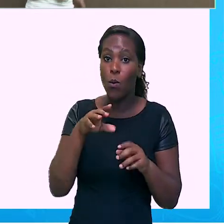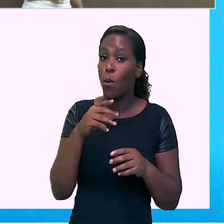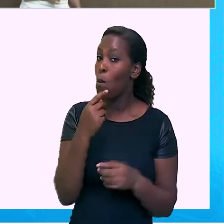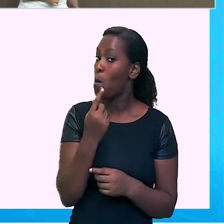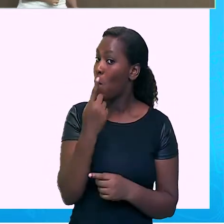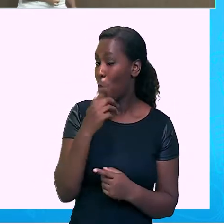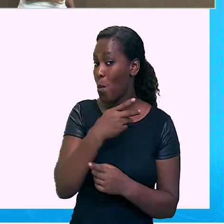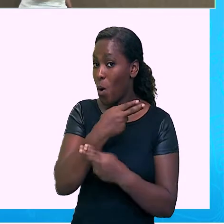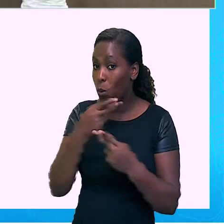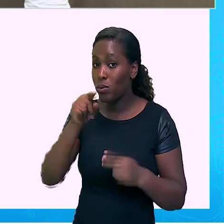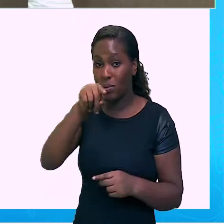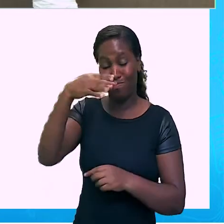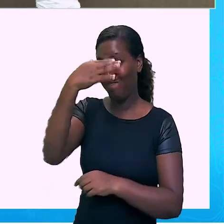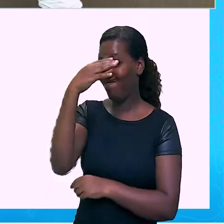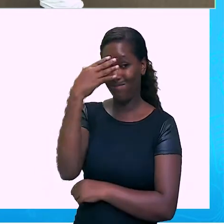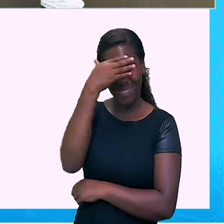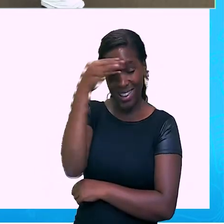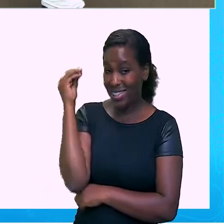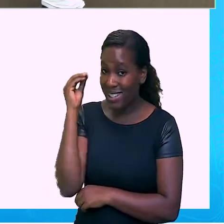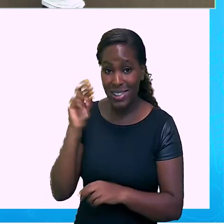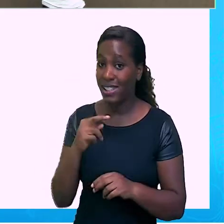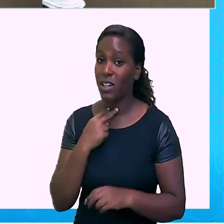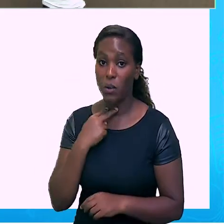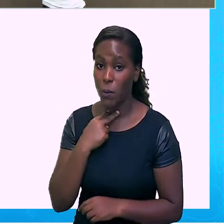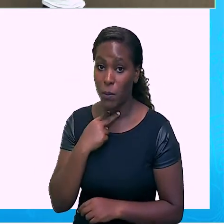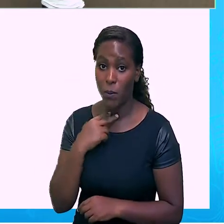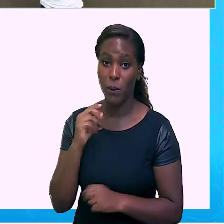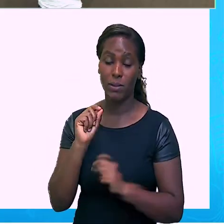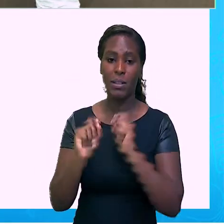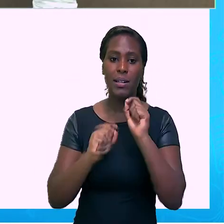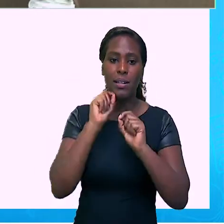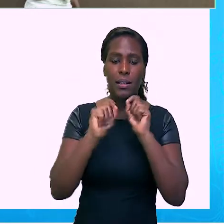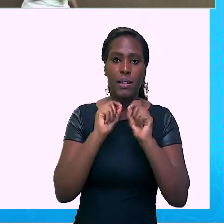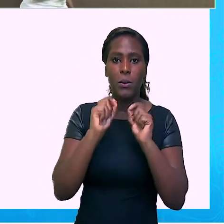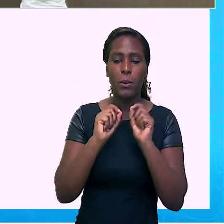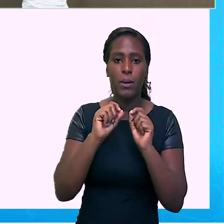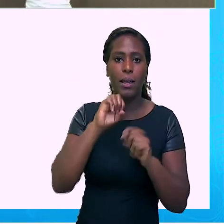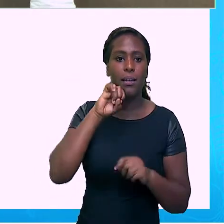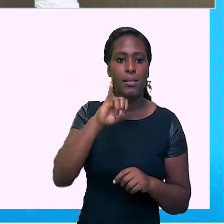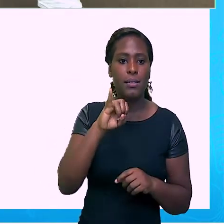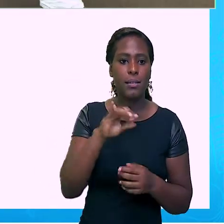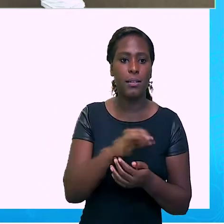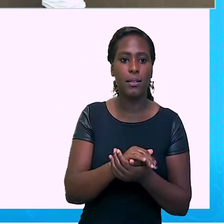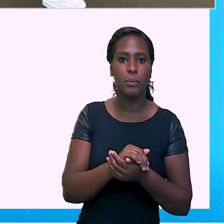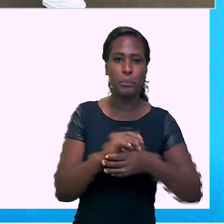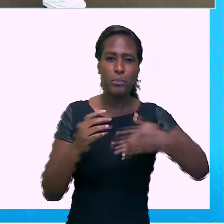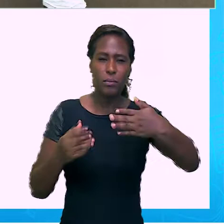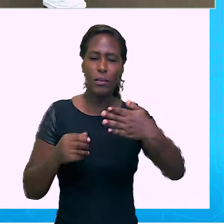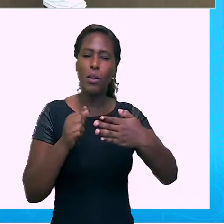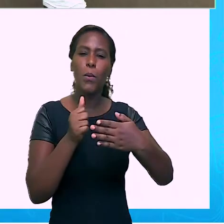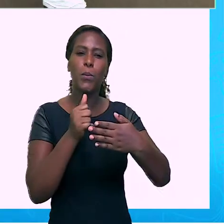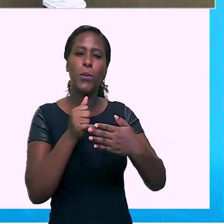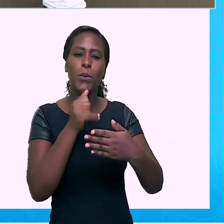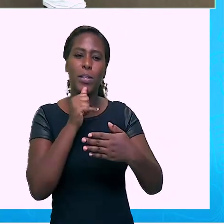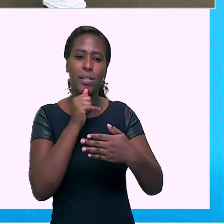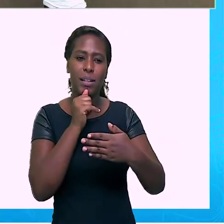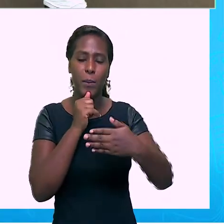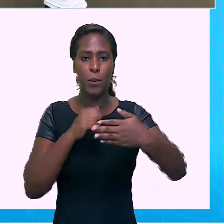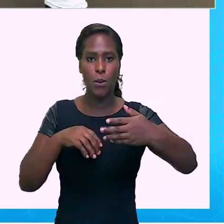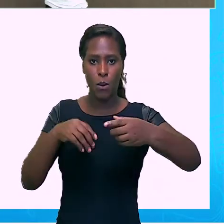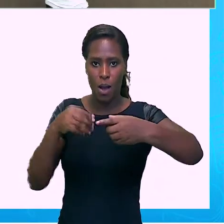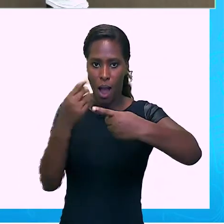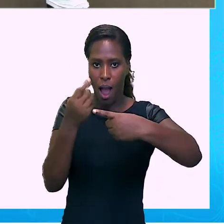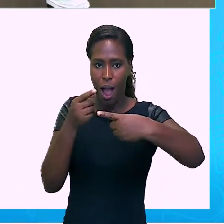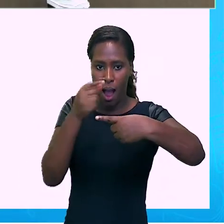estiver escrito, nós sabemos que aqui existe um 1, porque 2 com o denominador